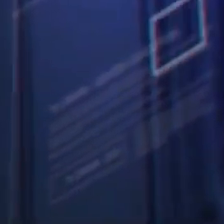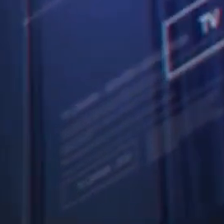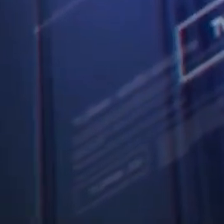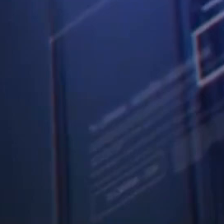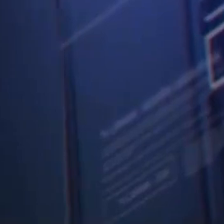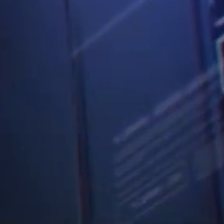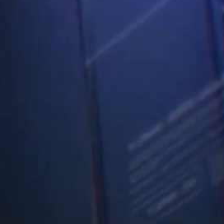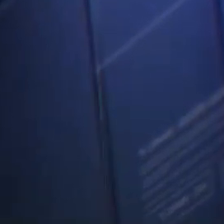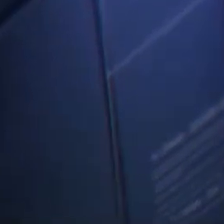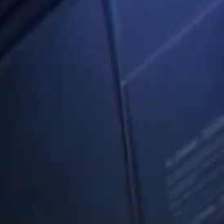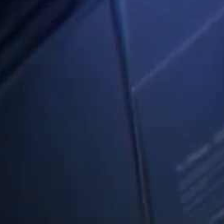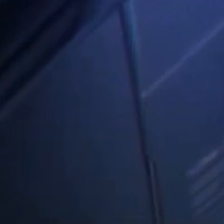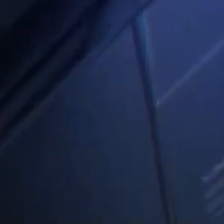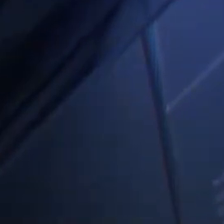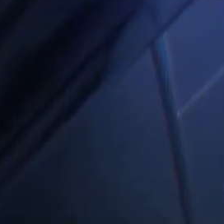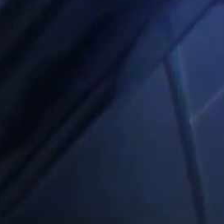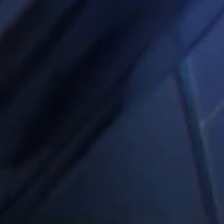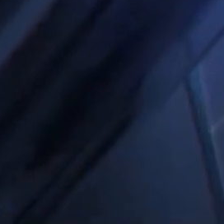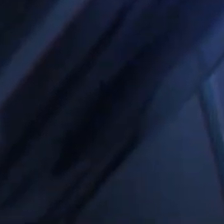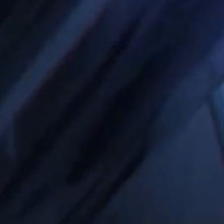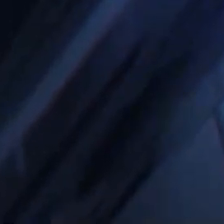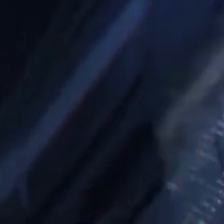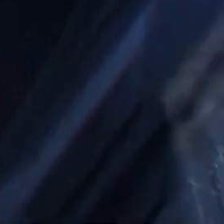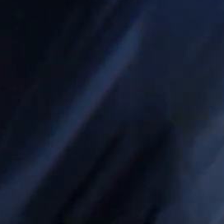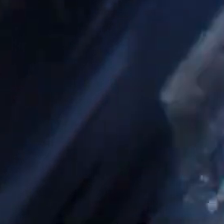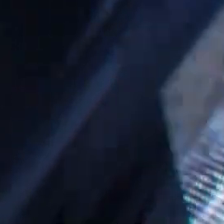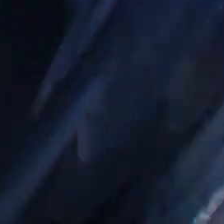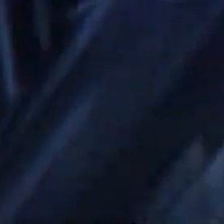e aí